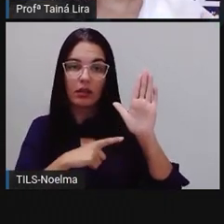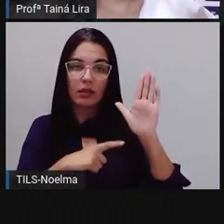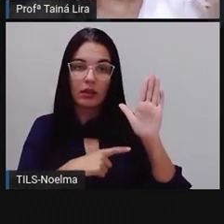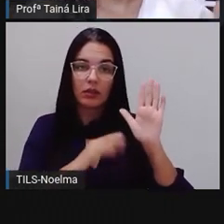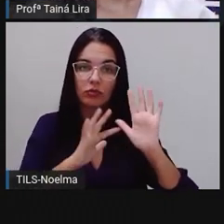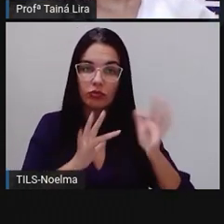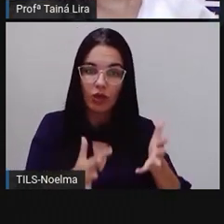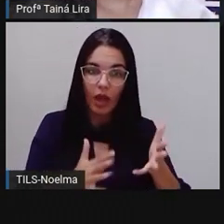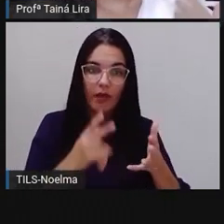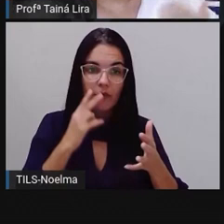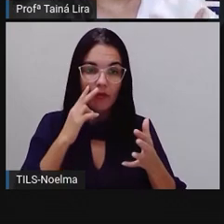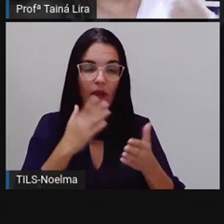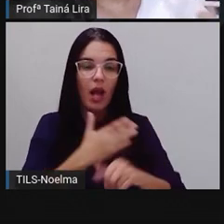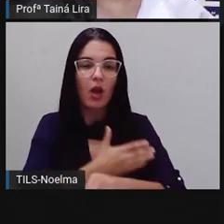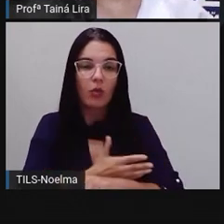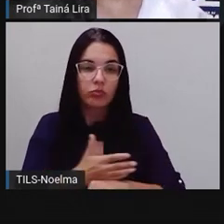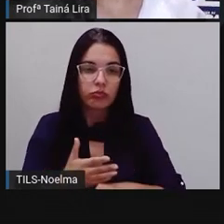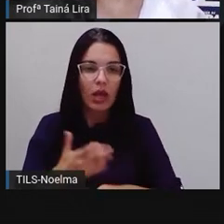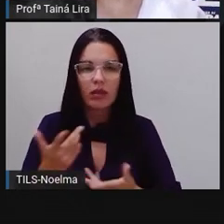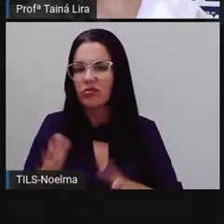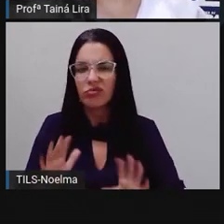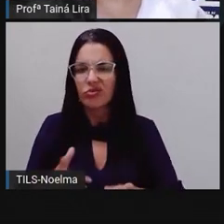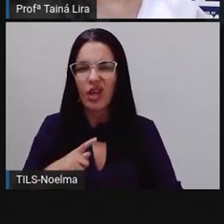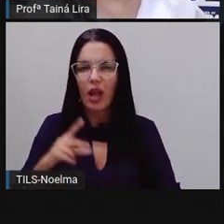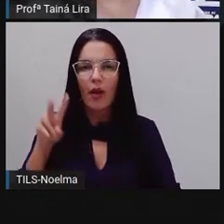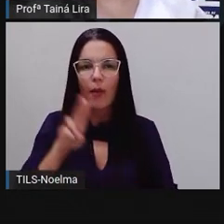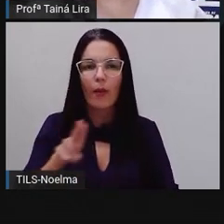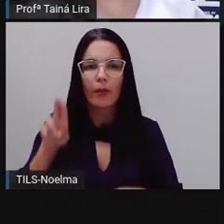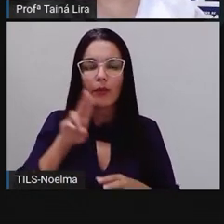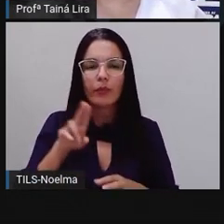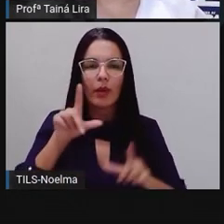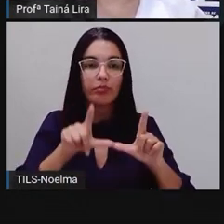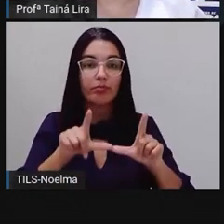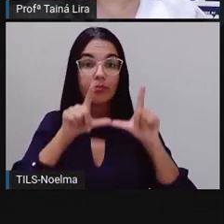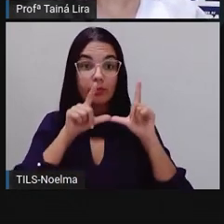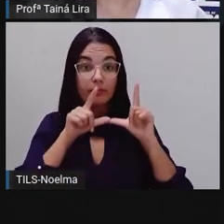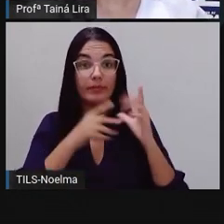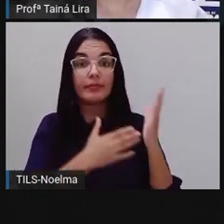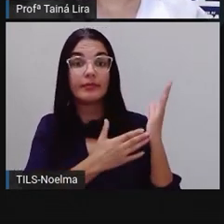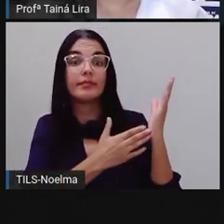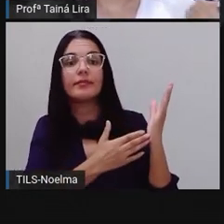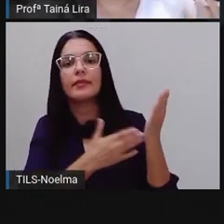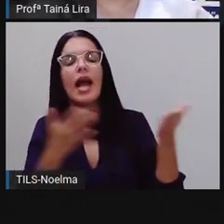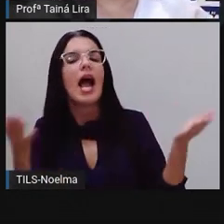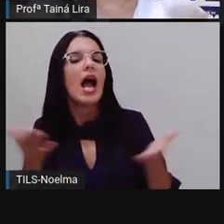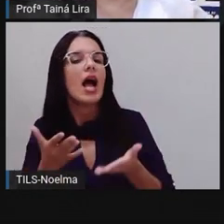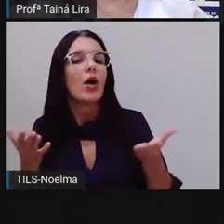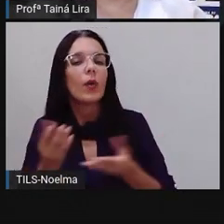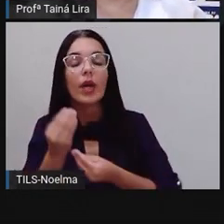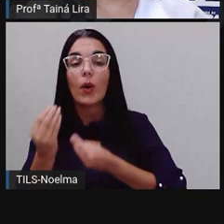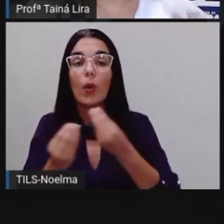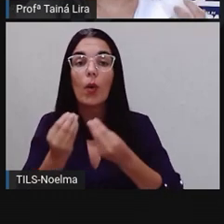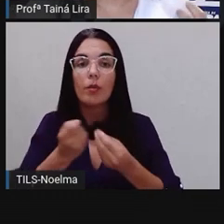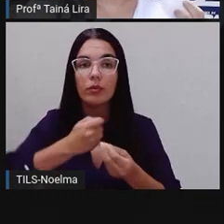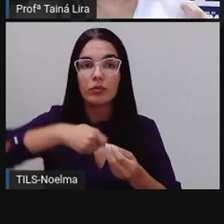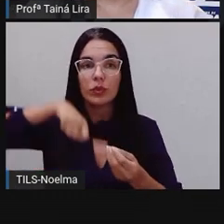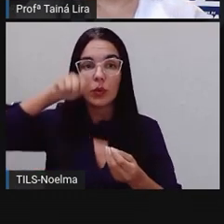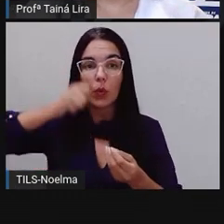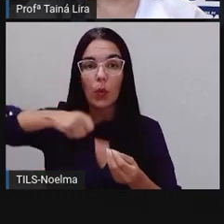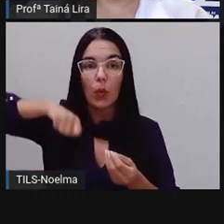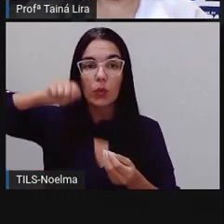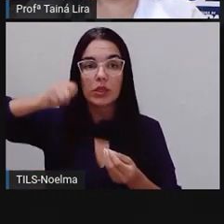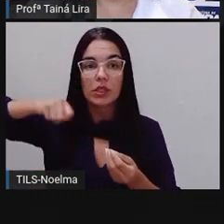estamos, né, acostumados aí a ver nos slides. Então, ó, vamos ver como fica em cursiva, ó,